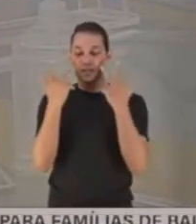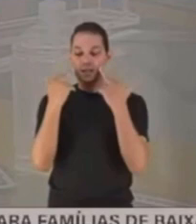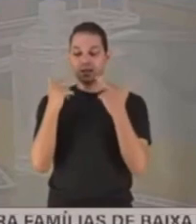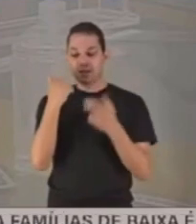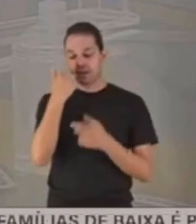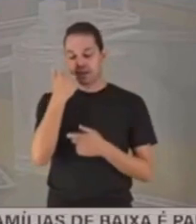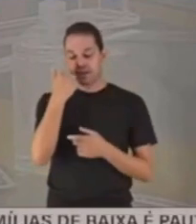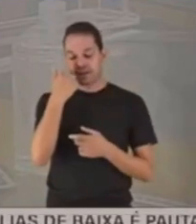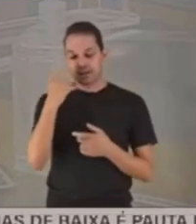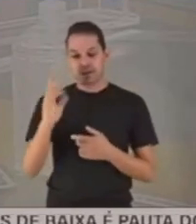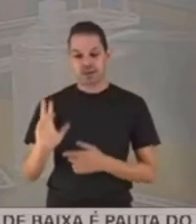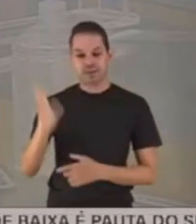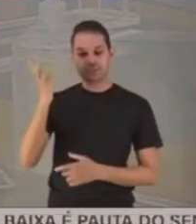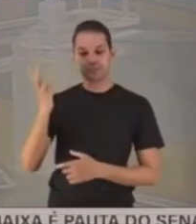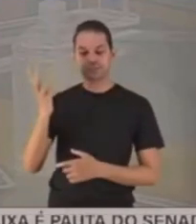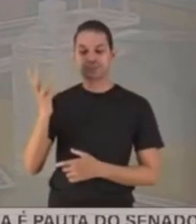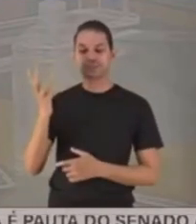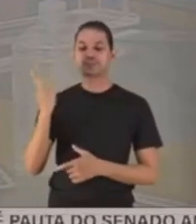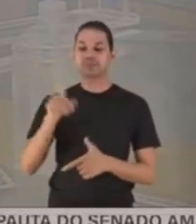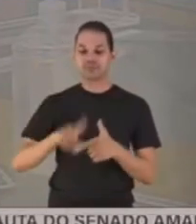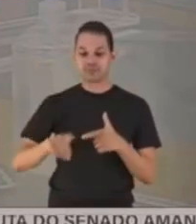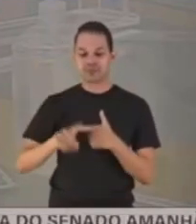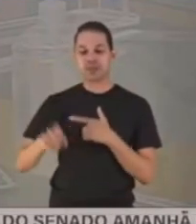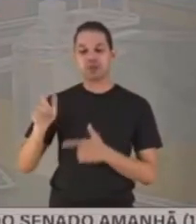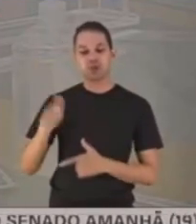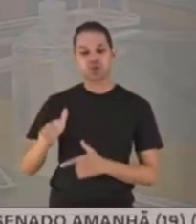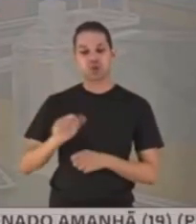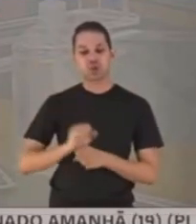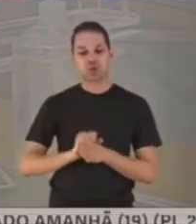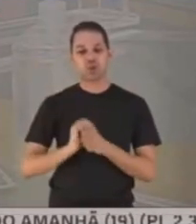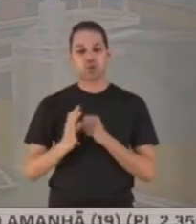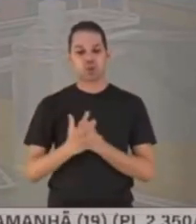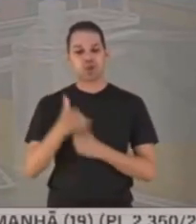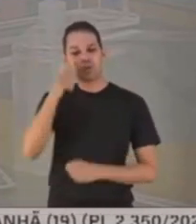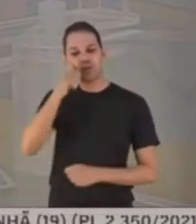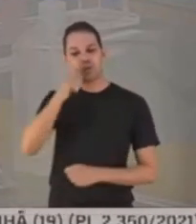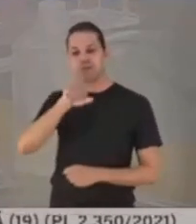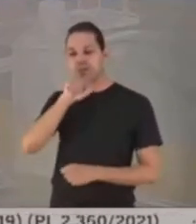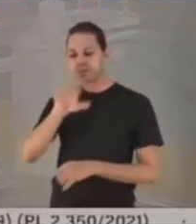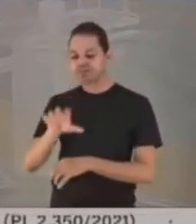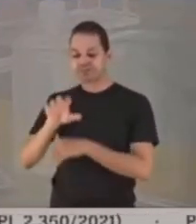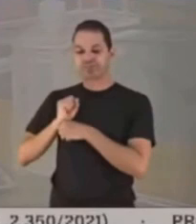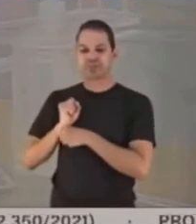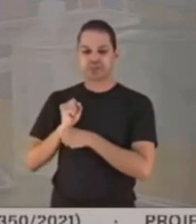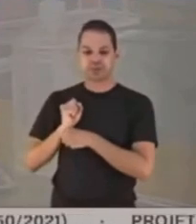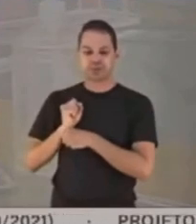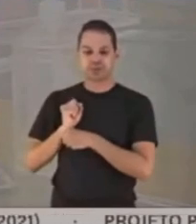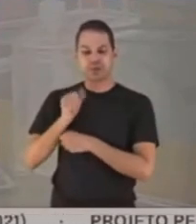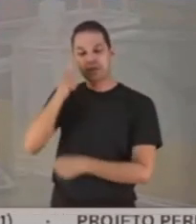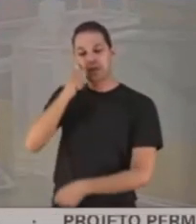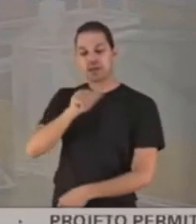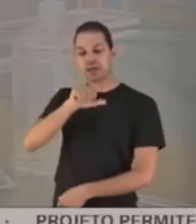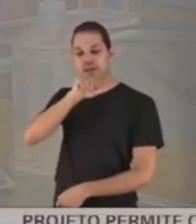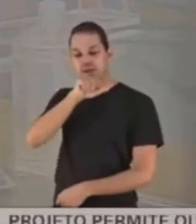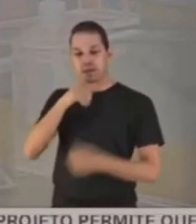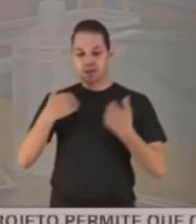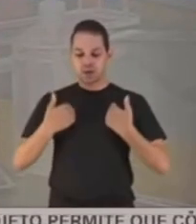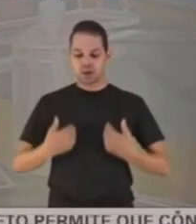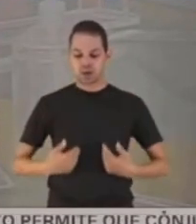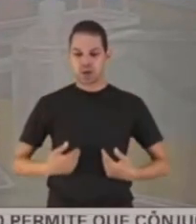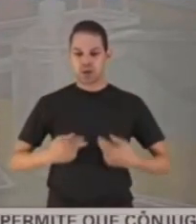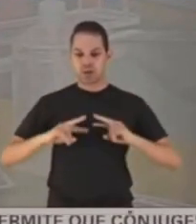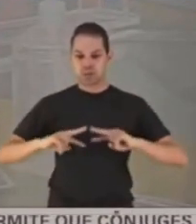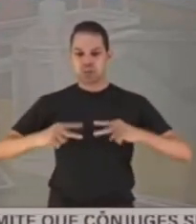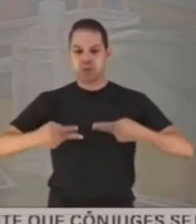aí veio essa outra tempestade, né, que a gente não esperava, que é o Covid. A minha mãe, por ser transplantada, ela